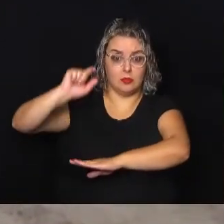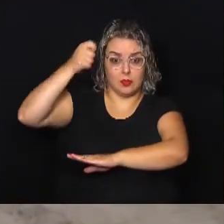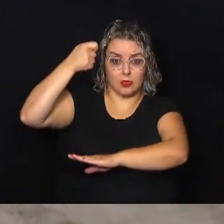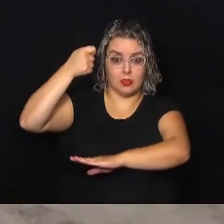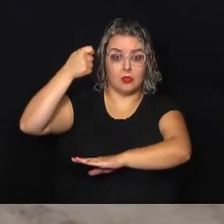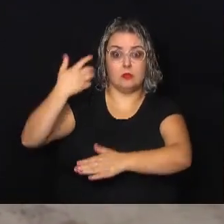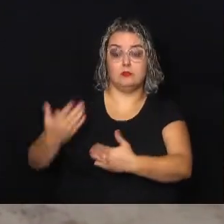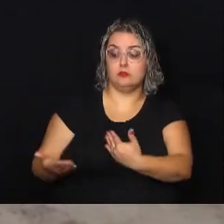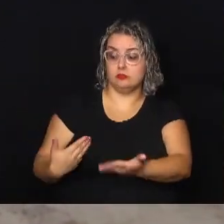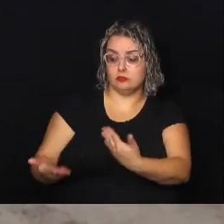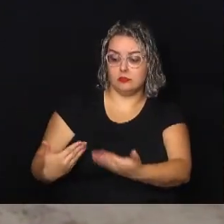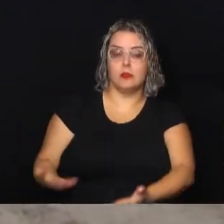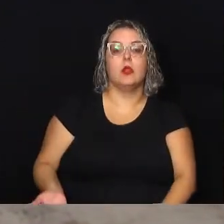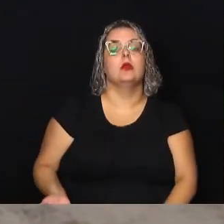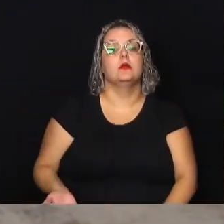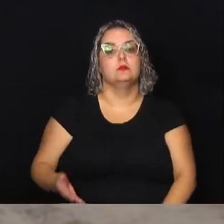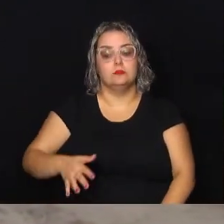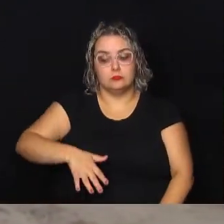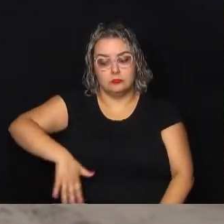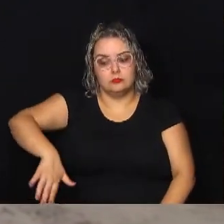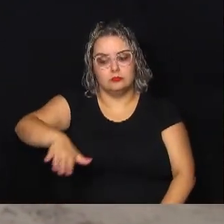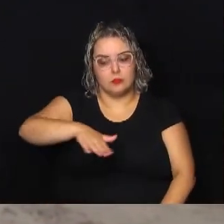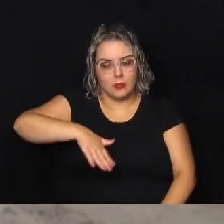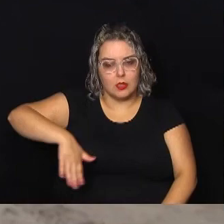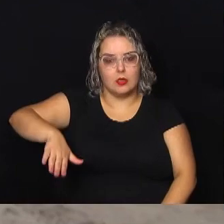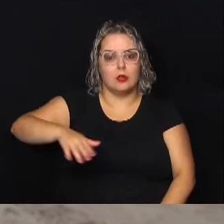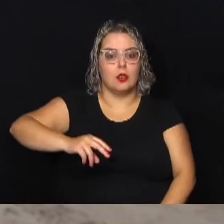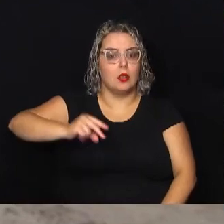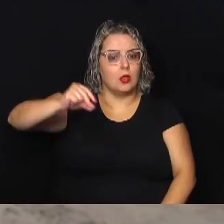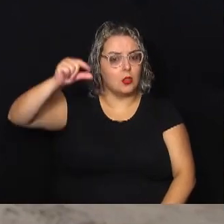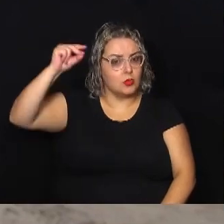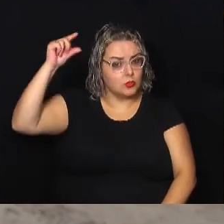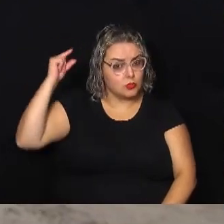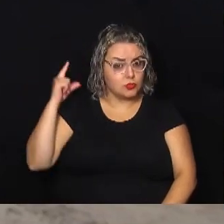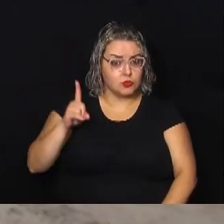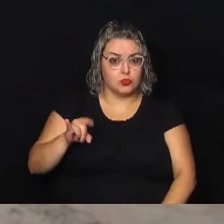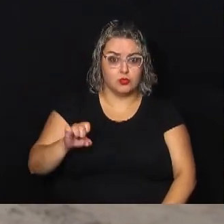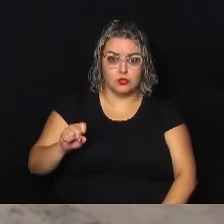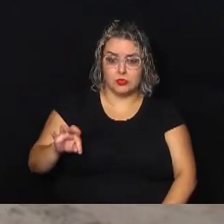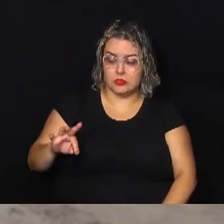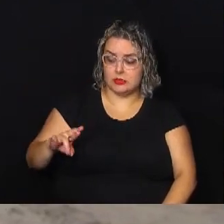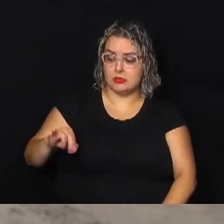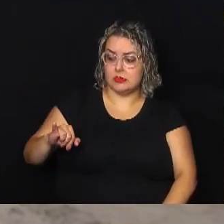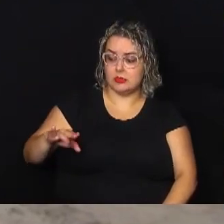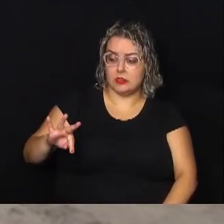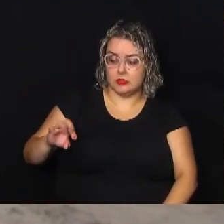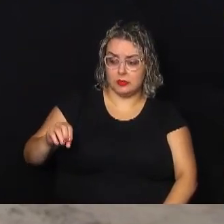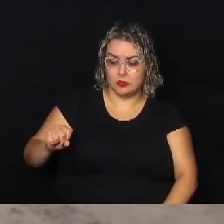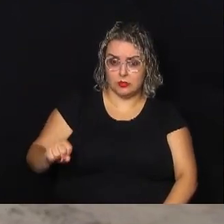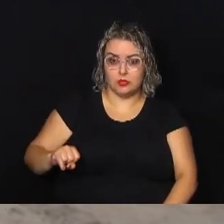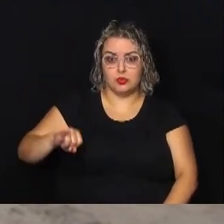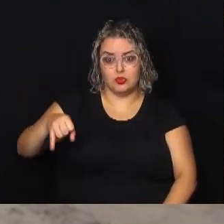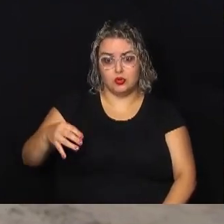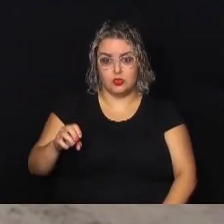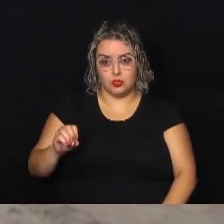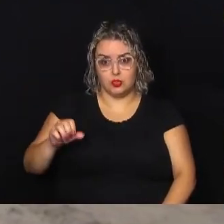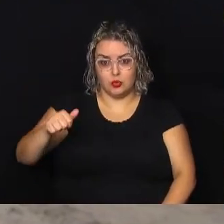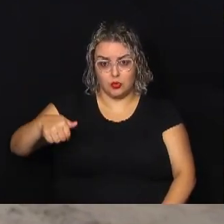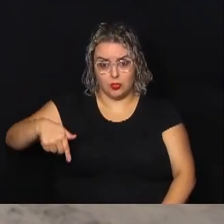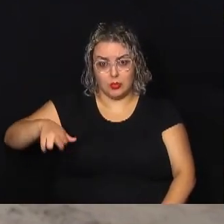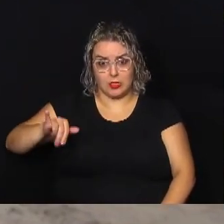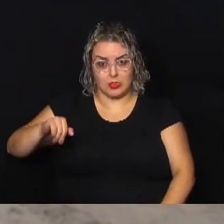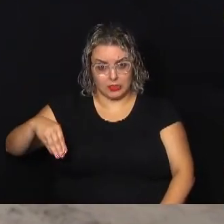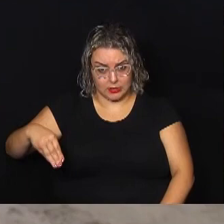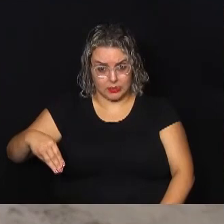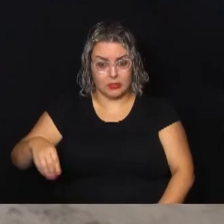da CAN 127 era uma demanda antiga dos distritos de Sousa e Joaquim Egídio, porque é mais uma